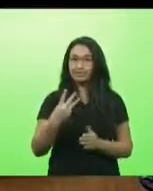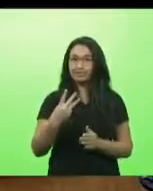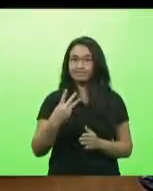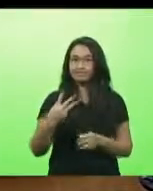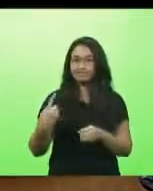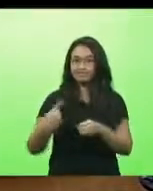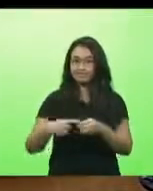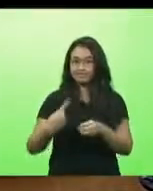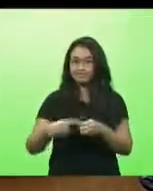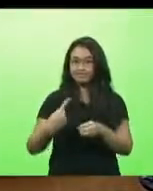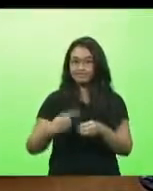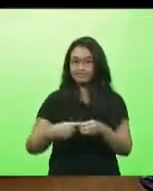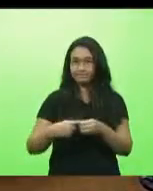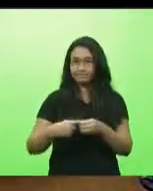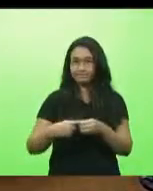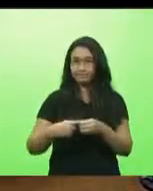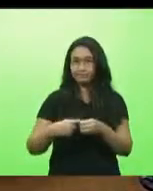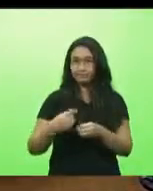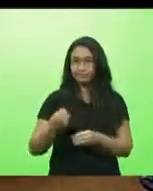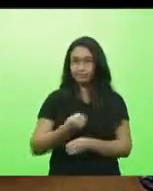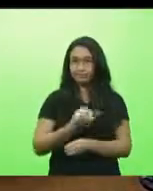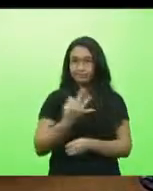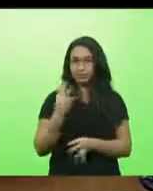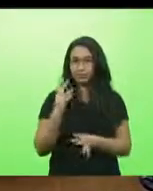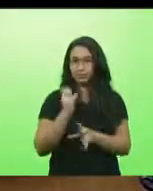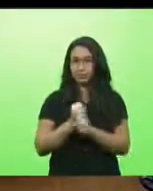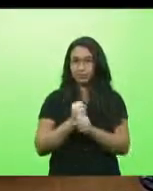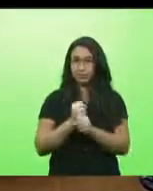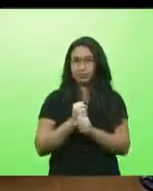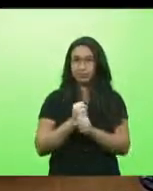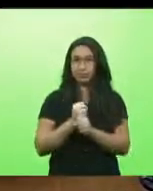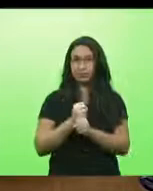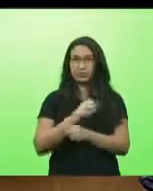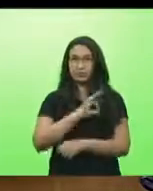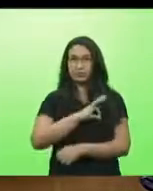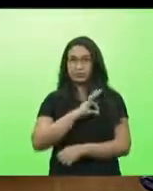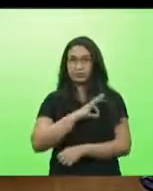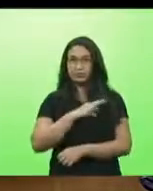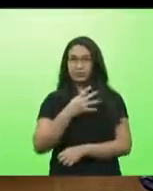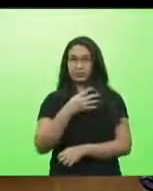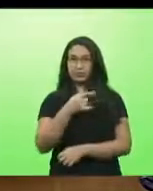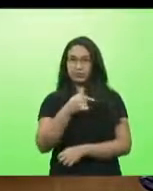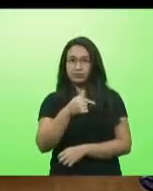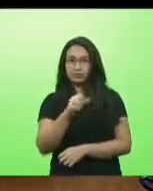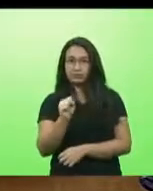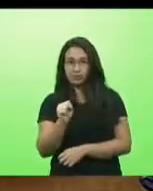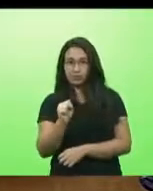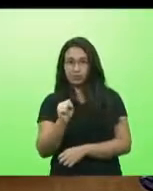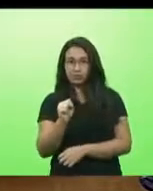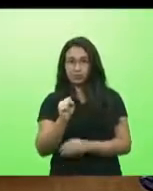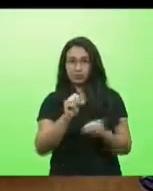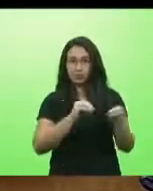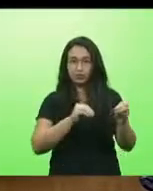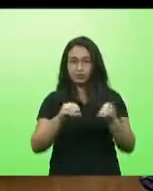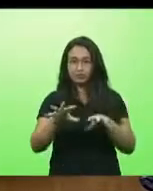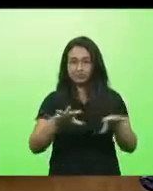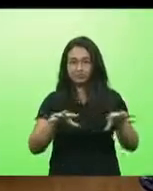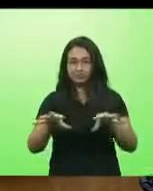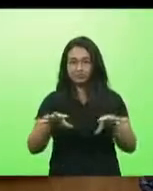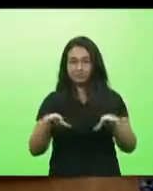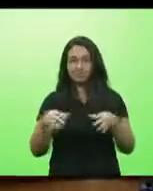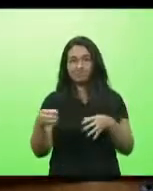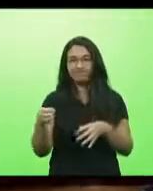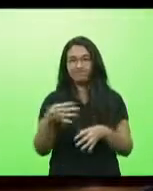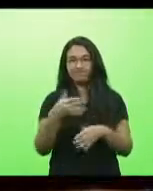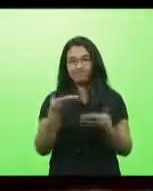de em número de policiais dos 488 que serão relocados agora nessa nova formação a cidade que